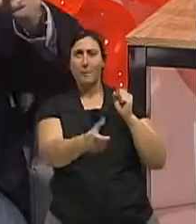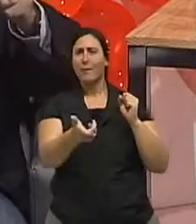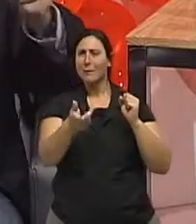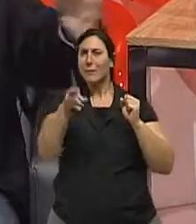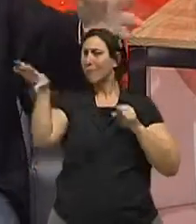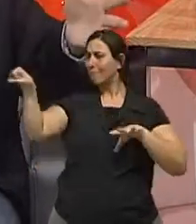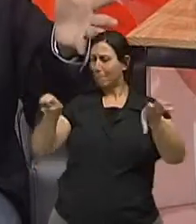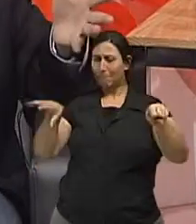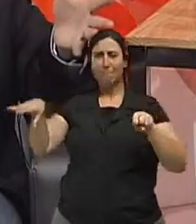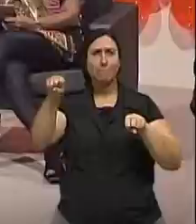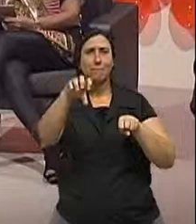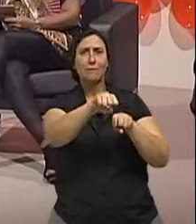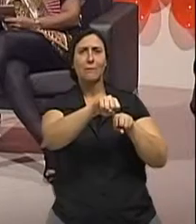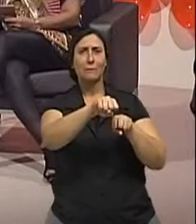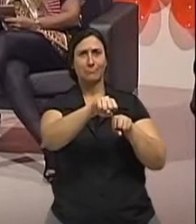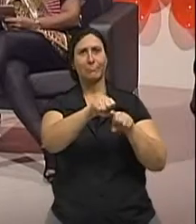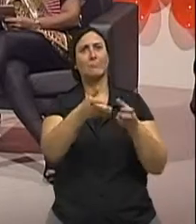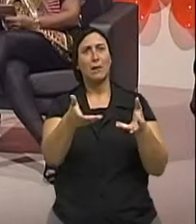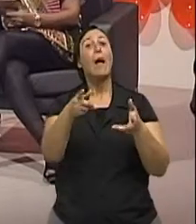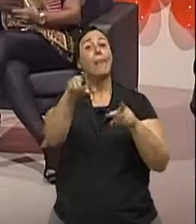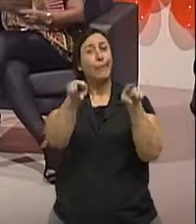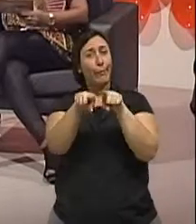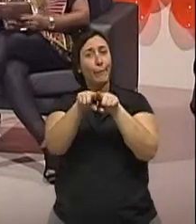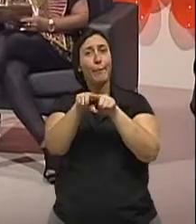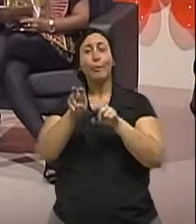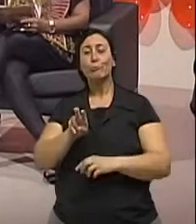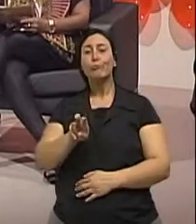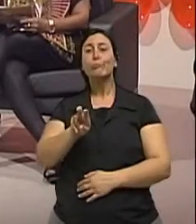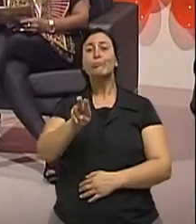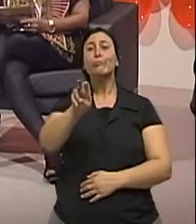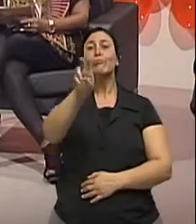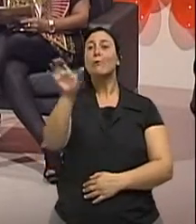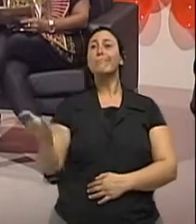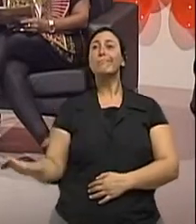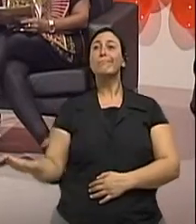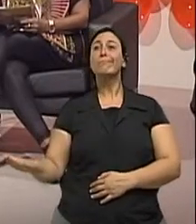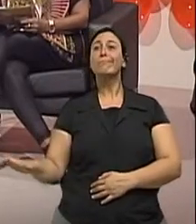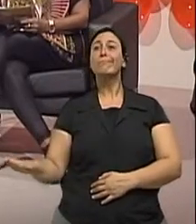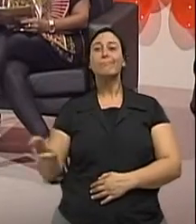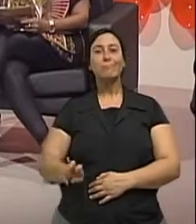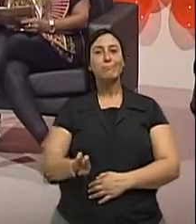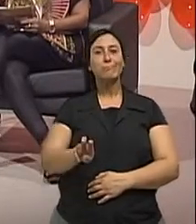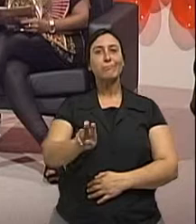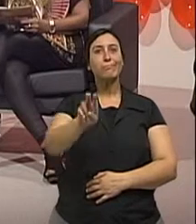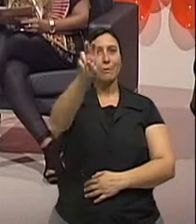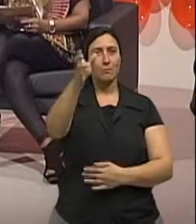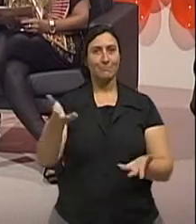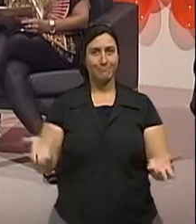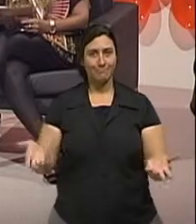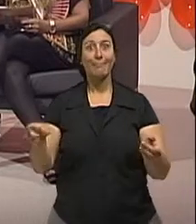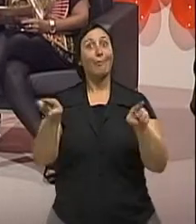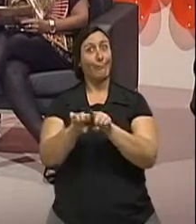colocando a mão... Me chama a atenção escada rolante, doutor. Escada rolante. De todas as idades. Exatamente. Põe a mão aqui no corrimão da escada rolante, vai indo até lá